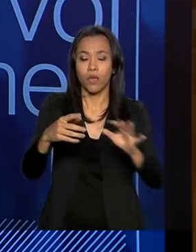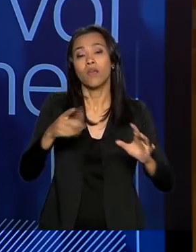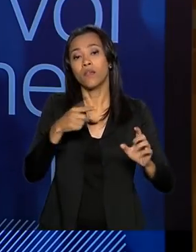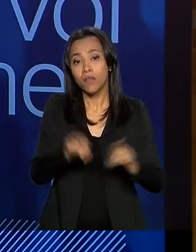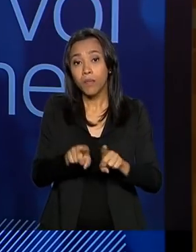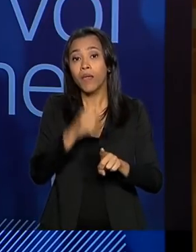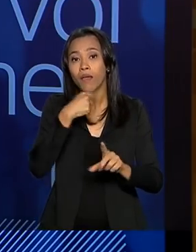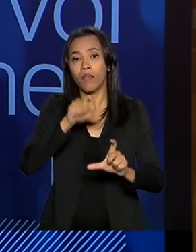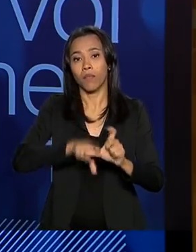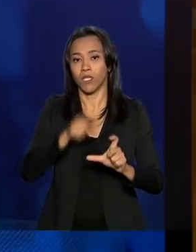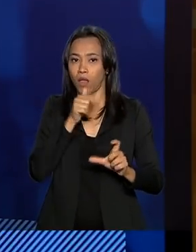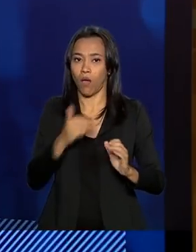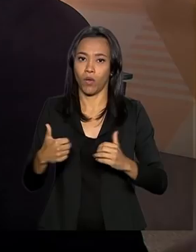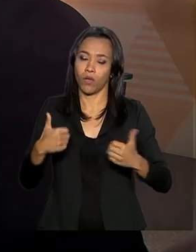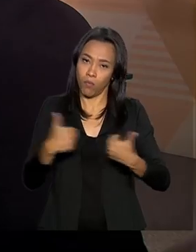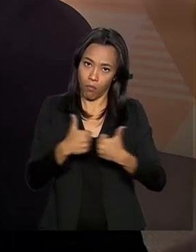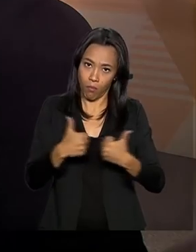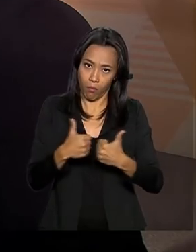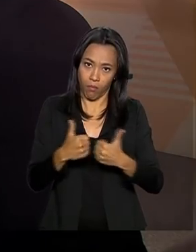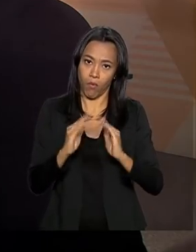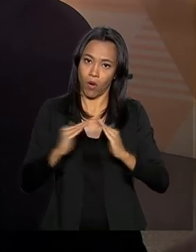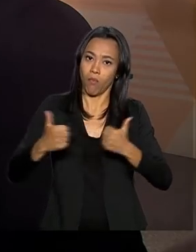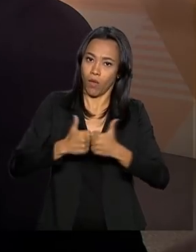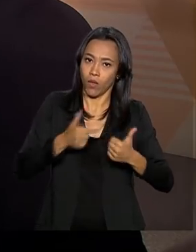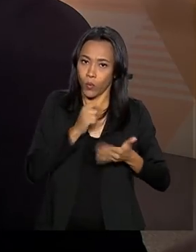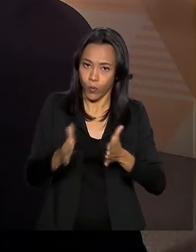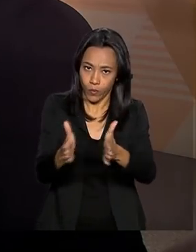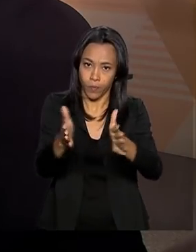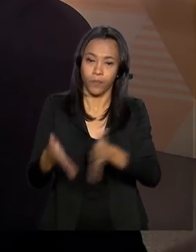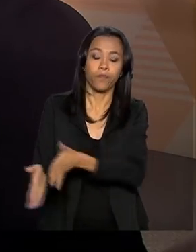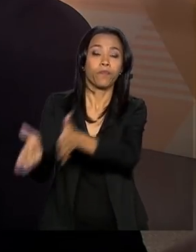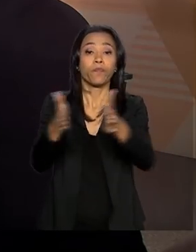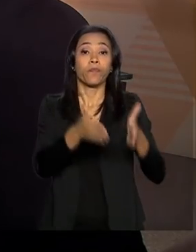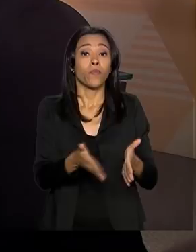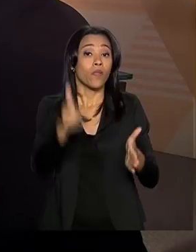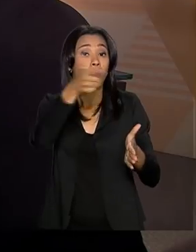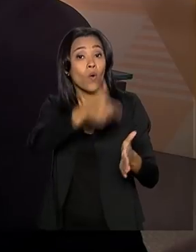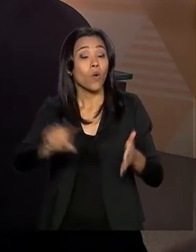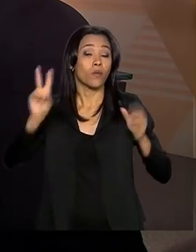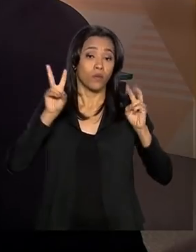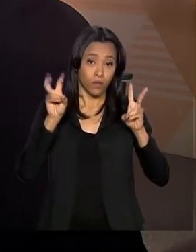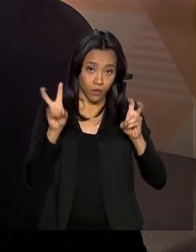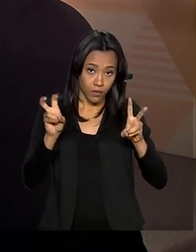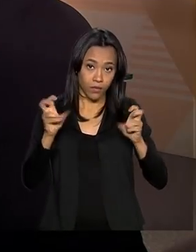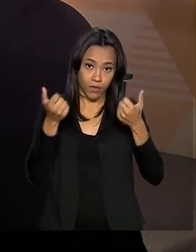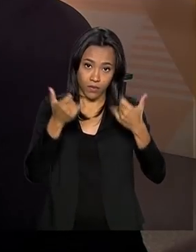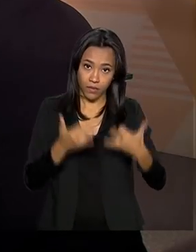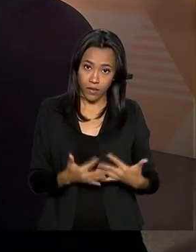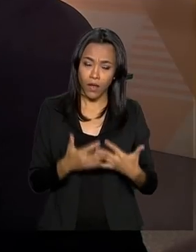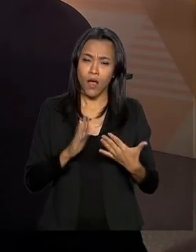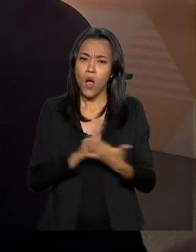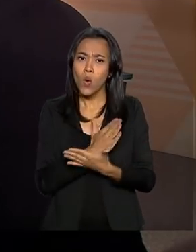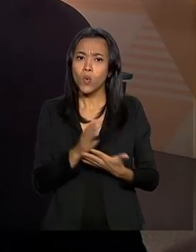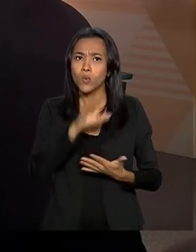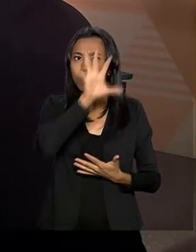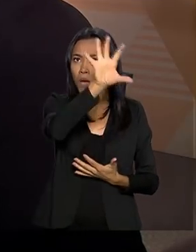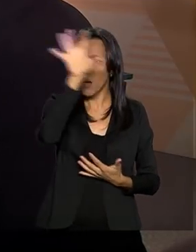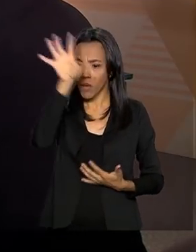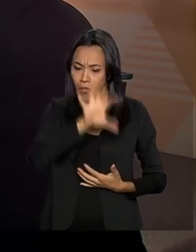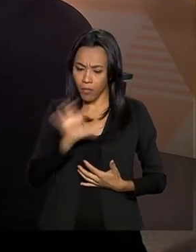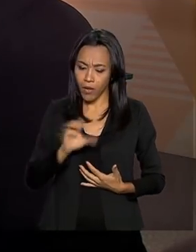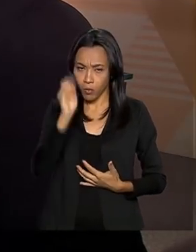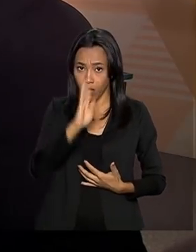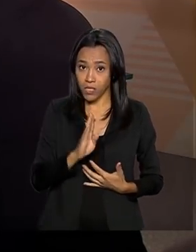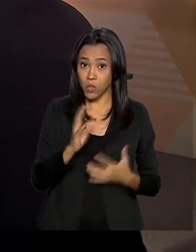abaixo dessa captação. Agora, vamos falar um pouquinho de uma outra questão. Em algumas regiões do país, secas. Em